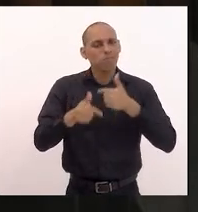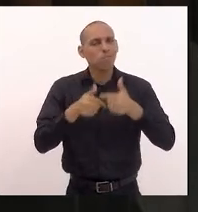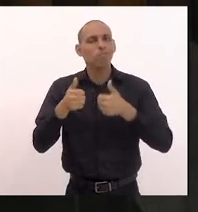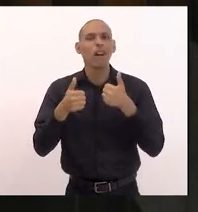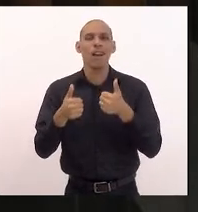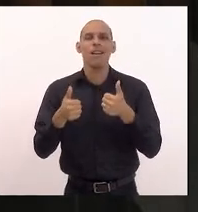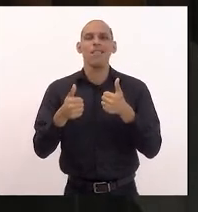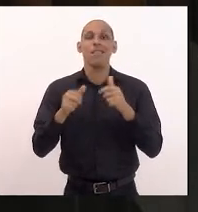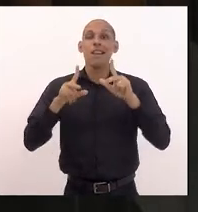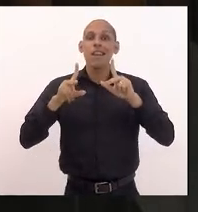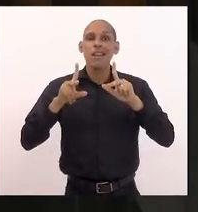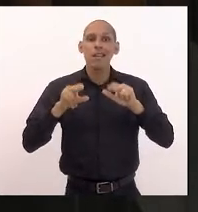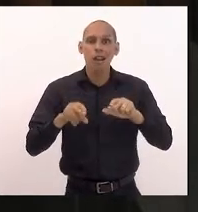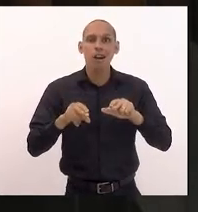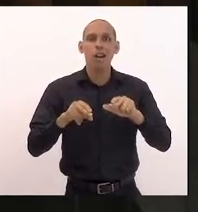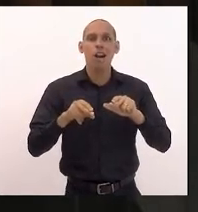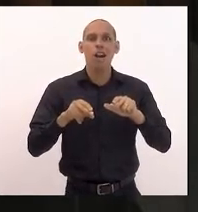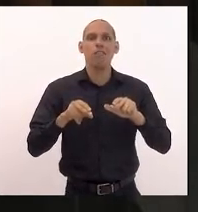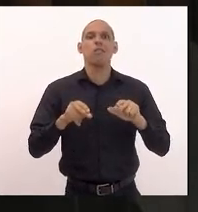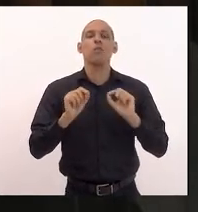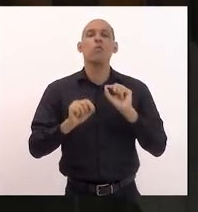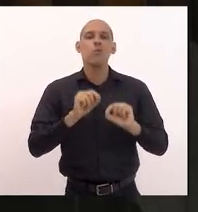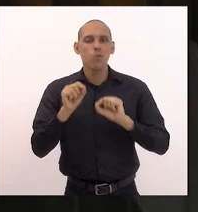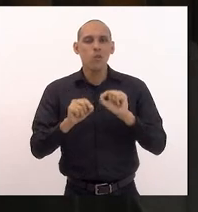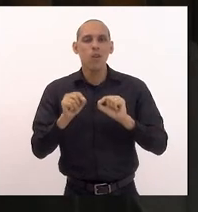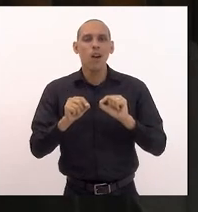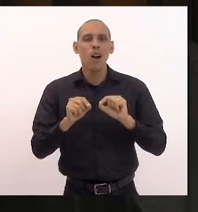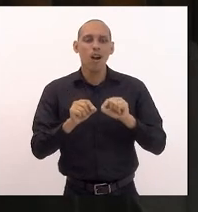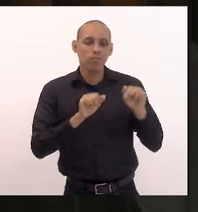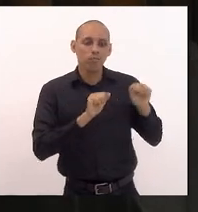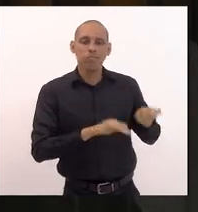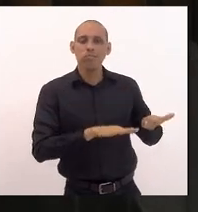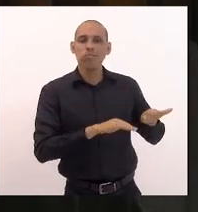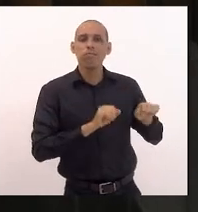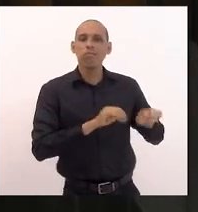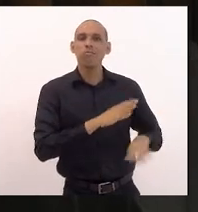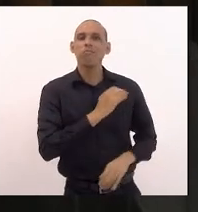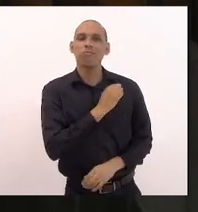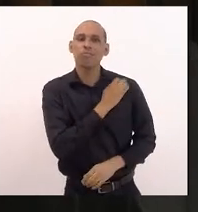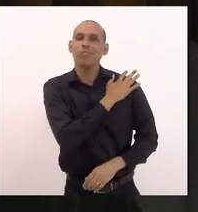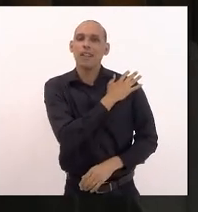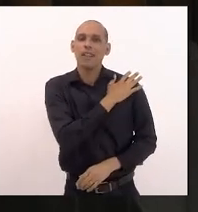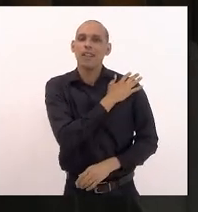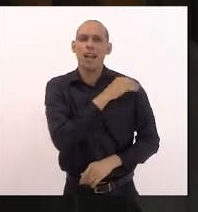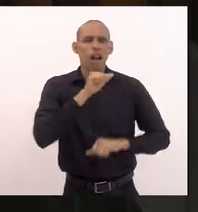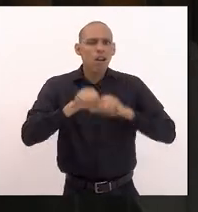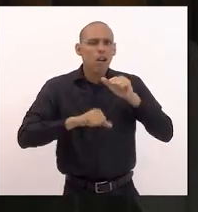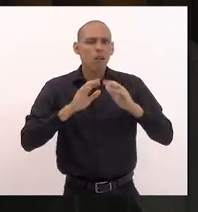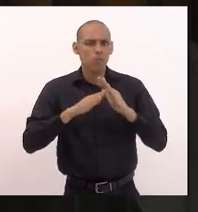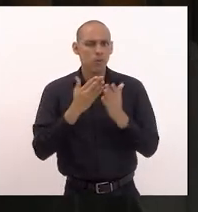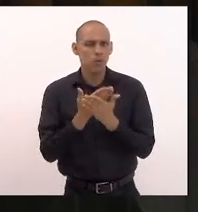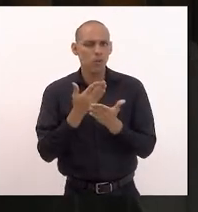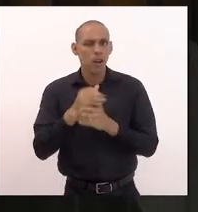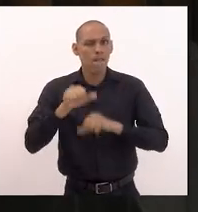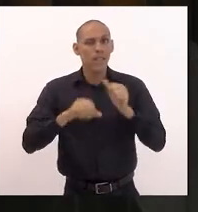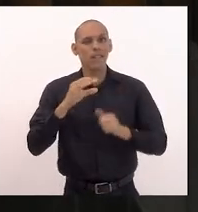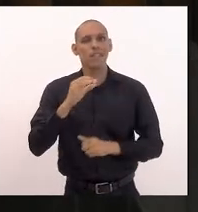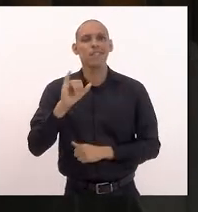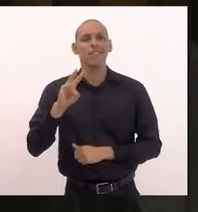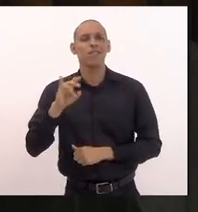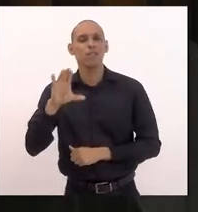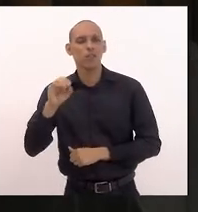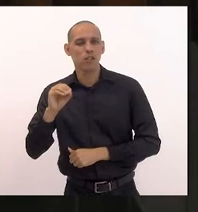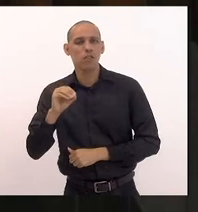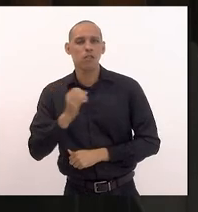regime militar e essa possibilidade de transformar a escola militar em cívico-militar não